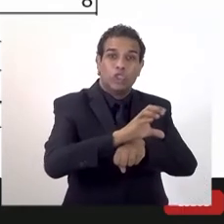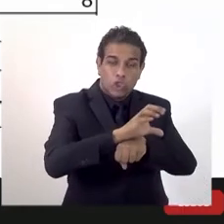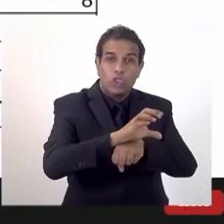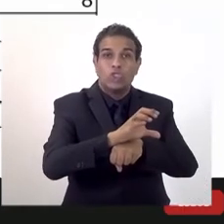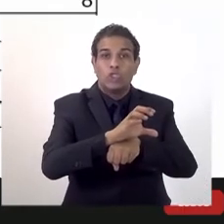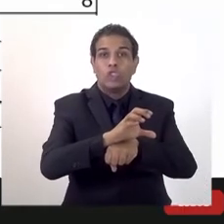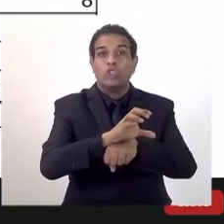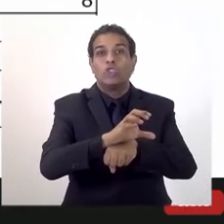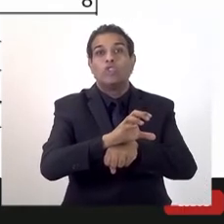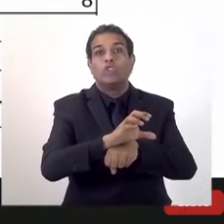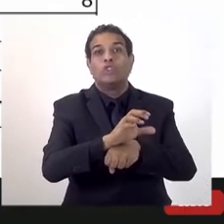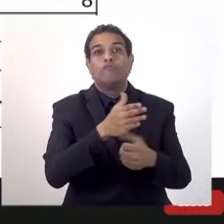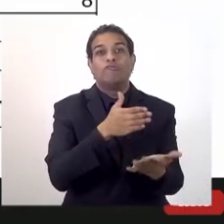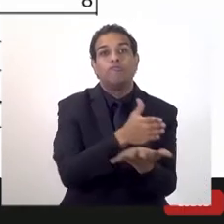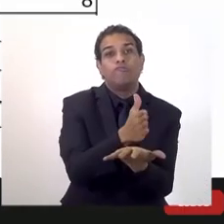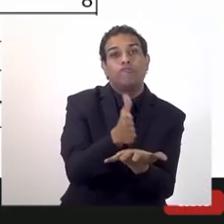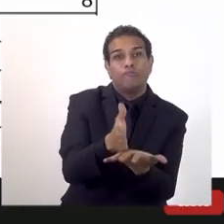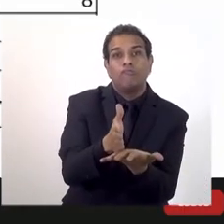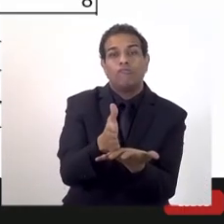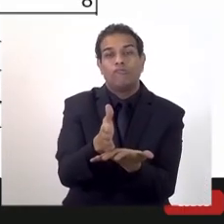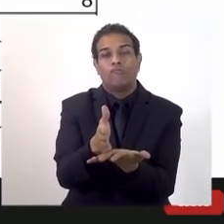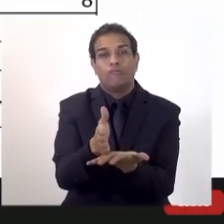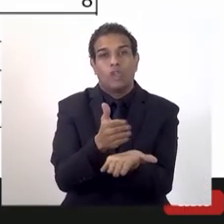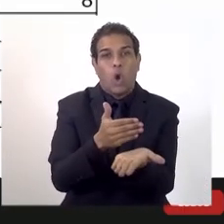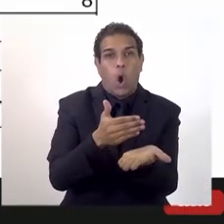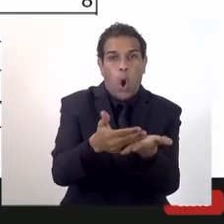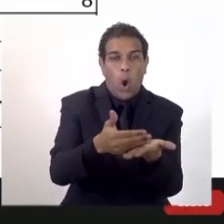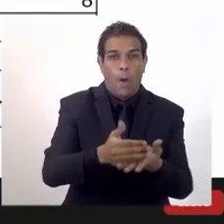cobrados no destino e não na origem.